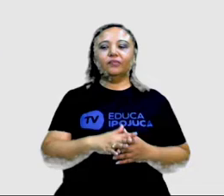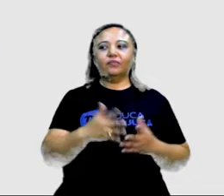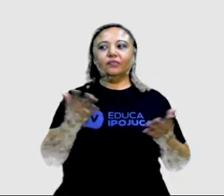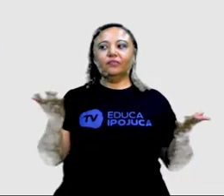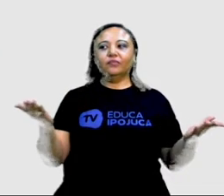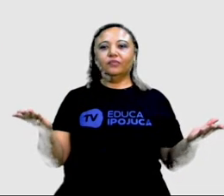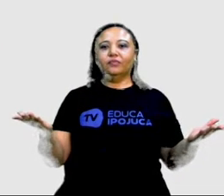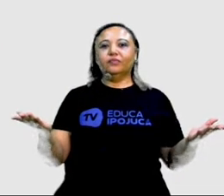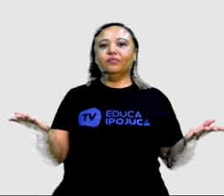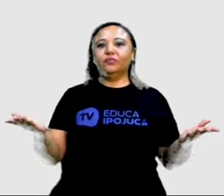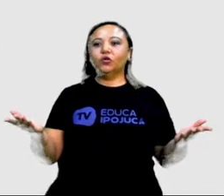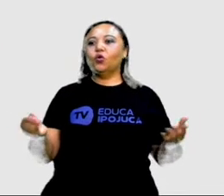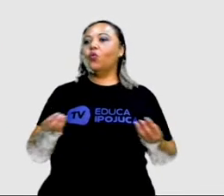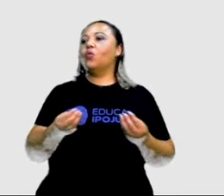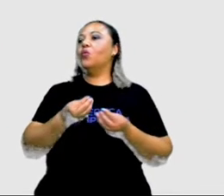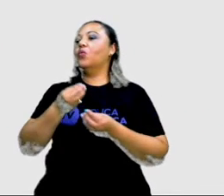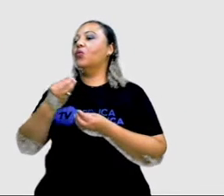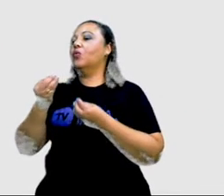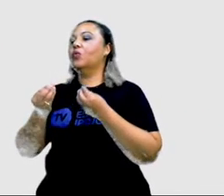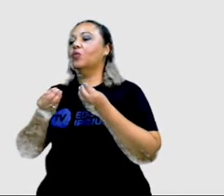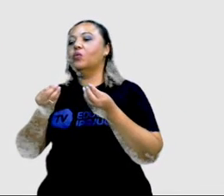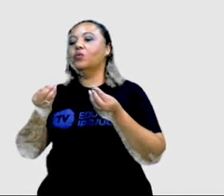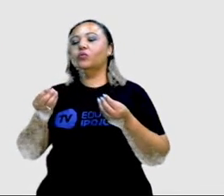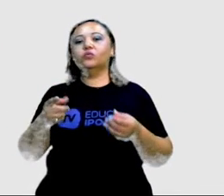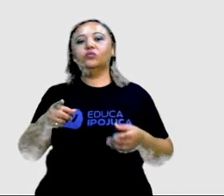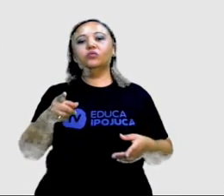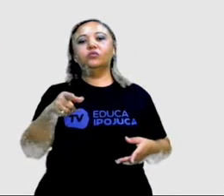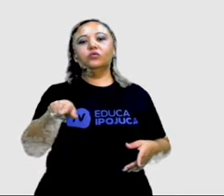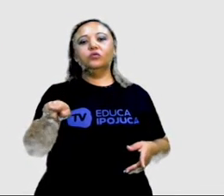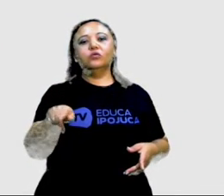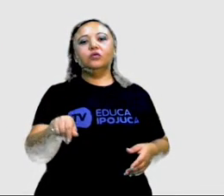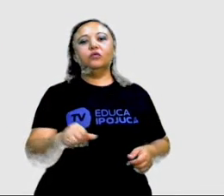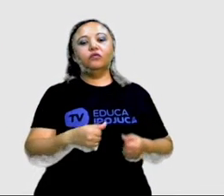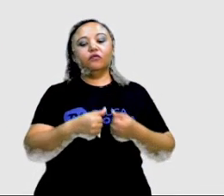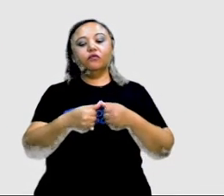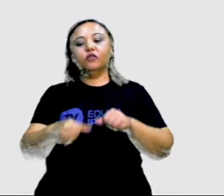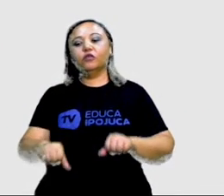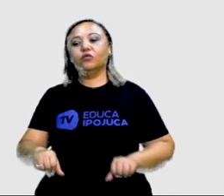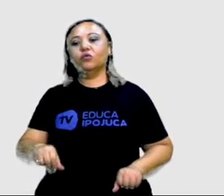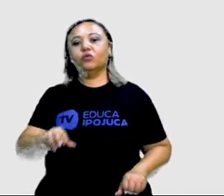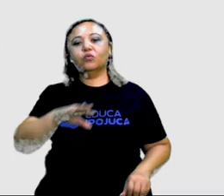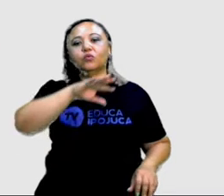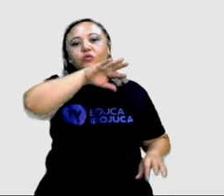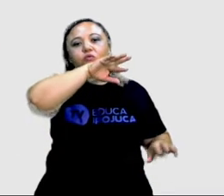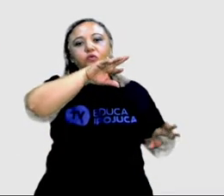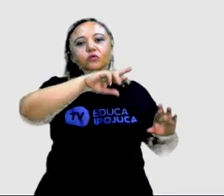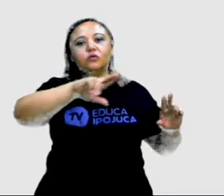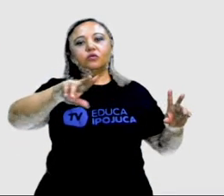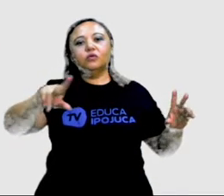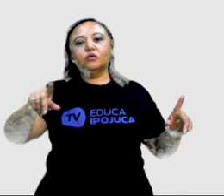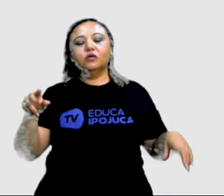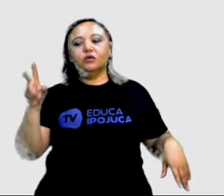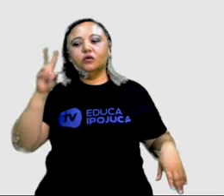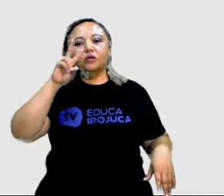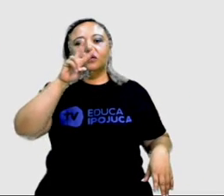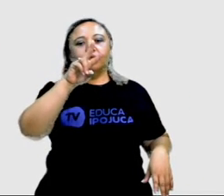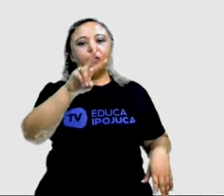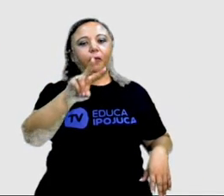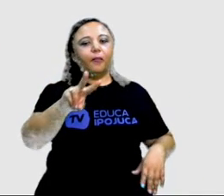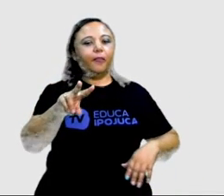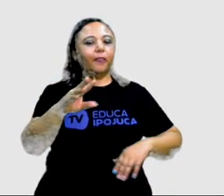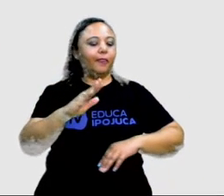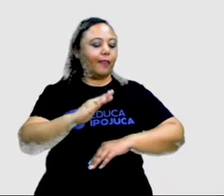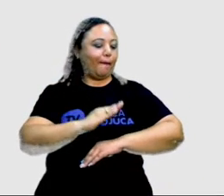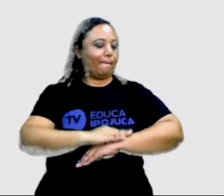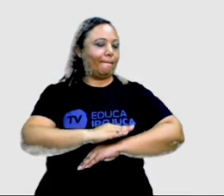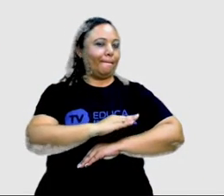Qual a reação dos animais ao verem o sapo na festa? Imagina. Só vai para a festa quem voa. De